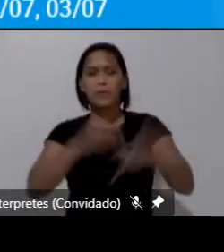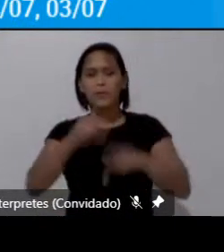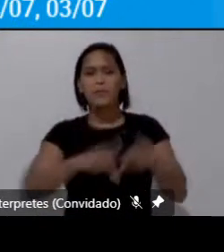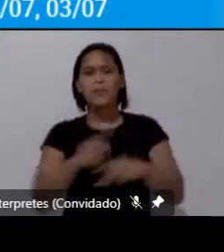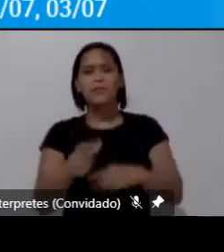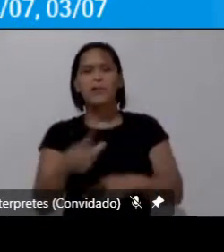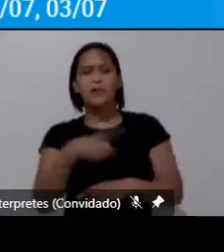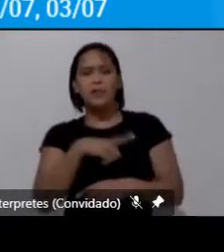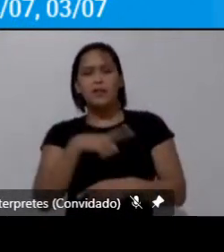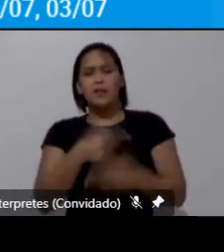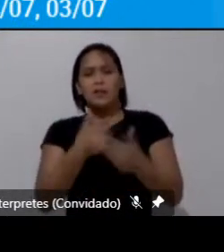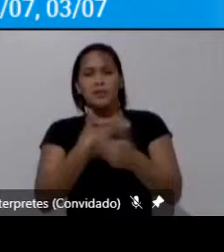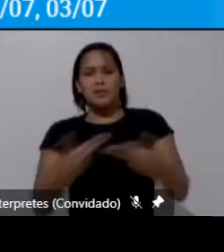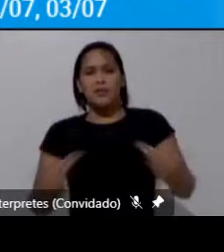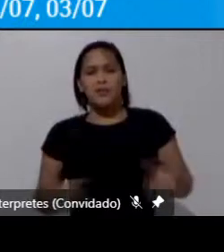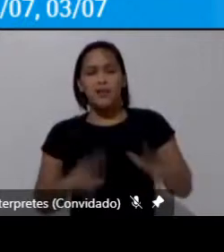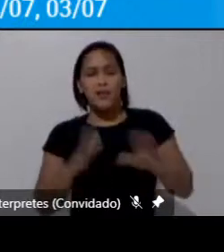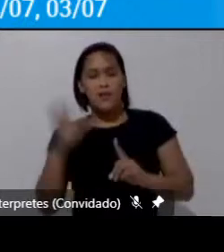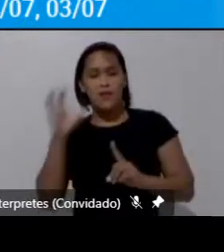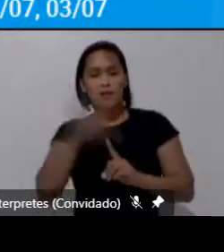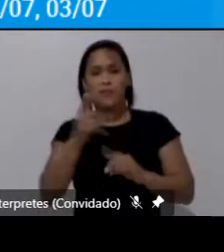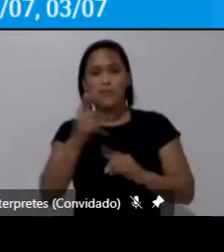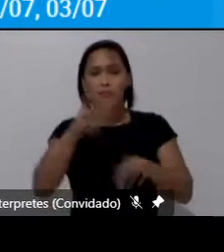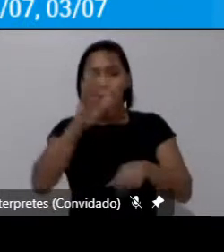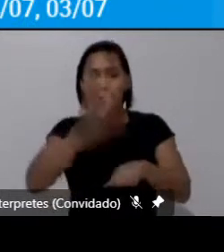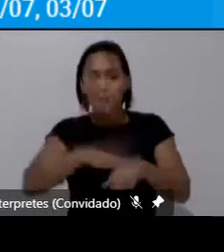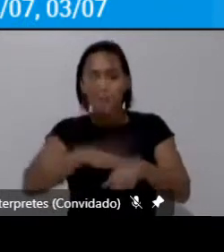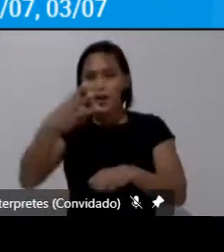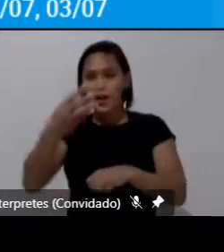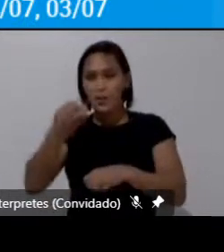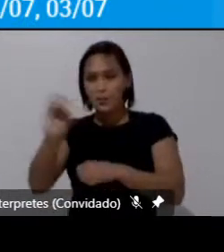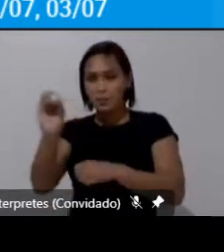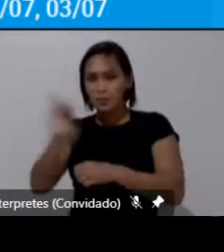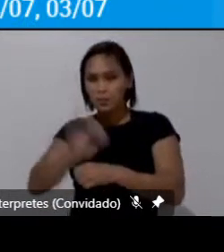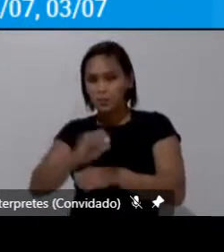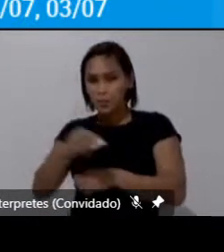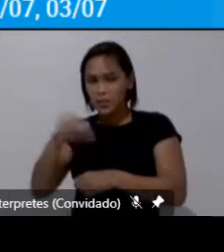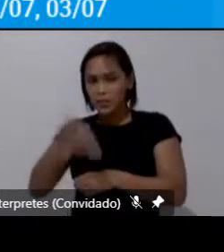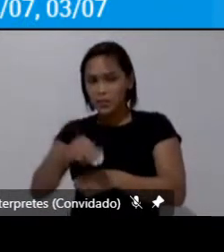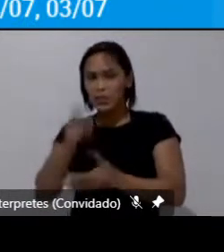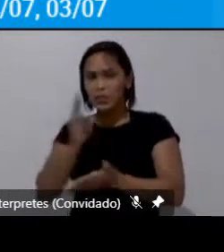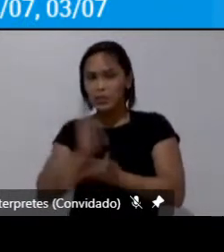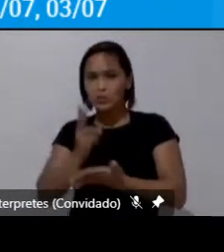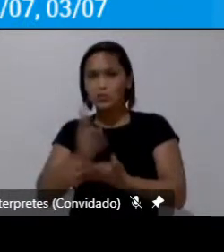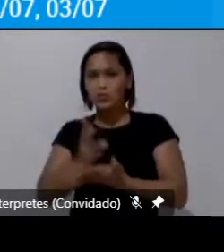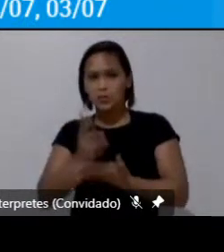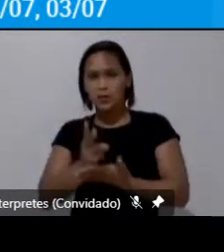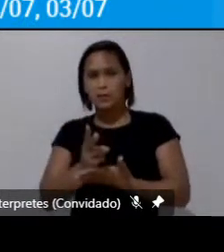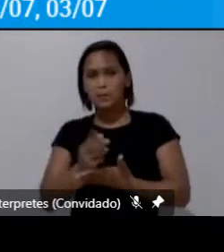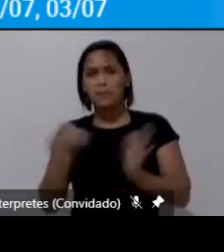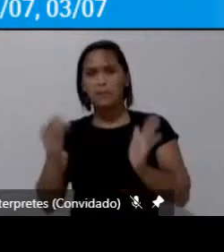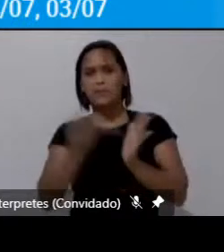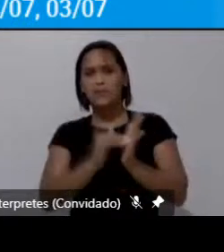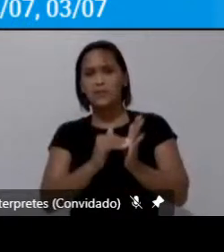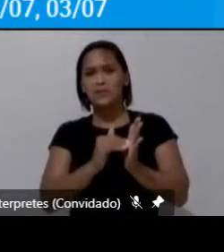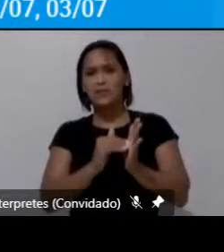tem que andar mais de meia hora para conseguir a ter um atendimento